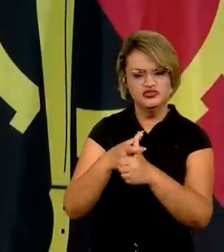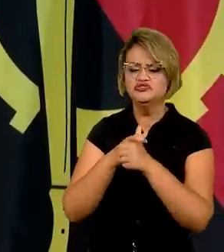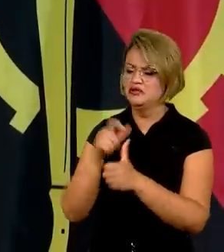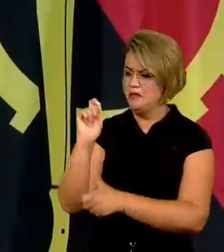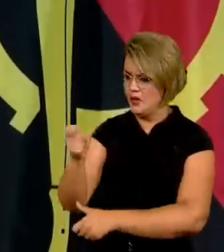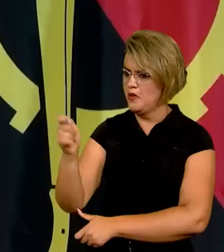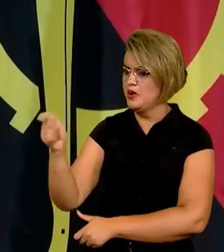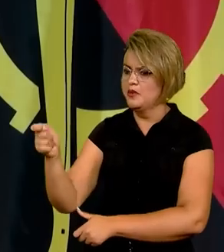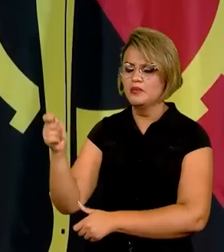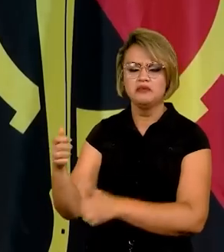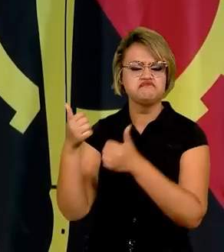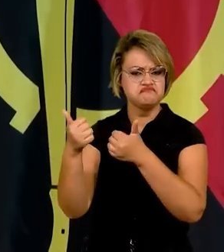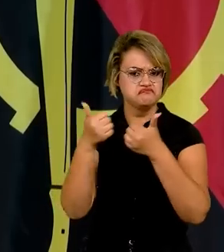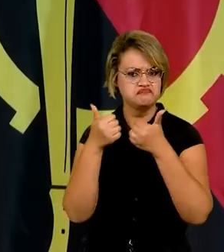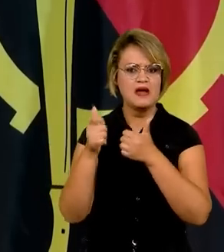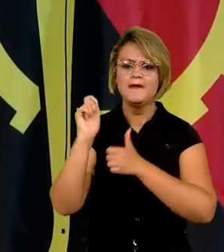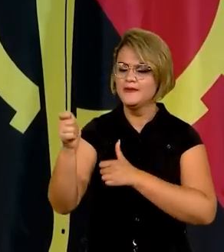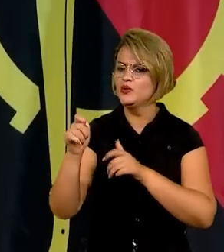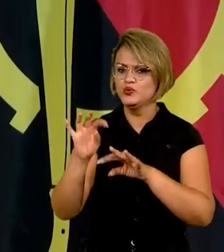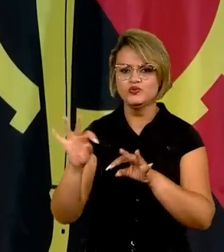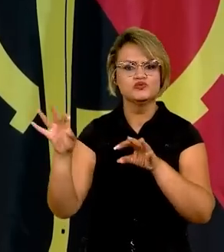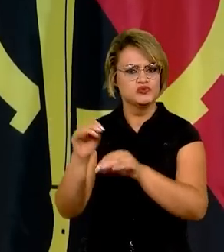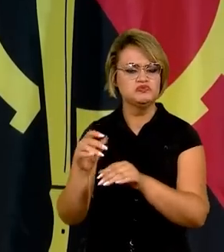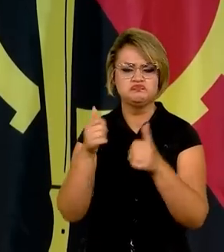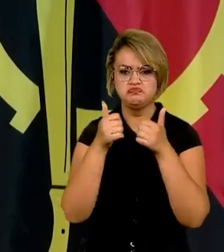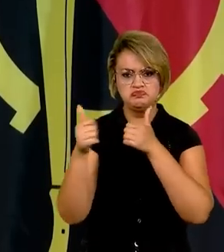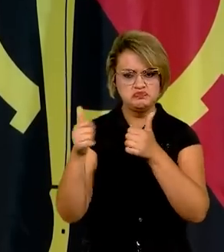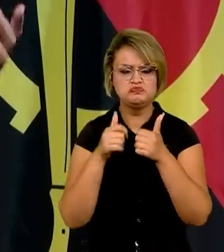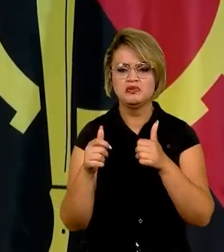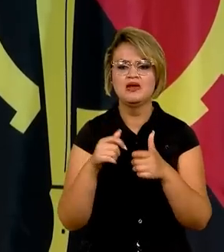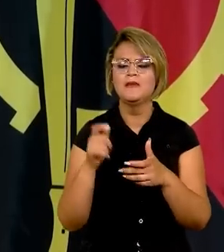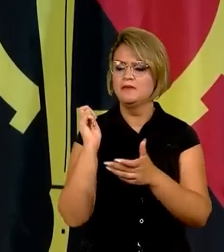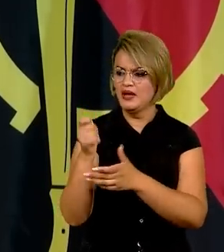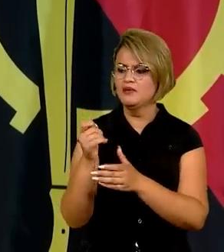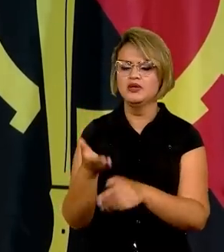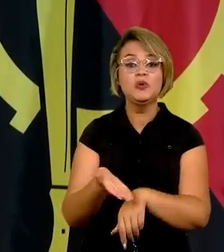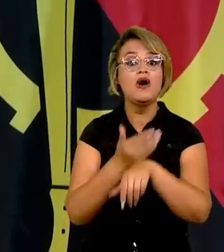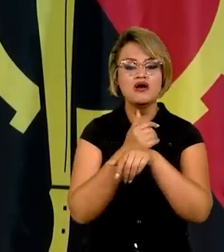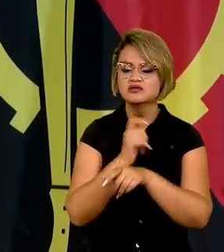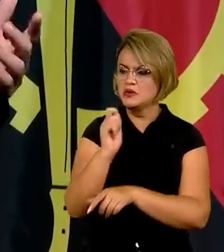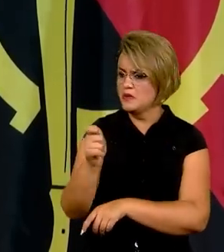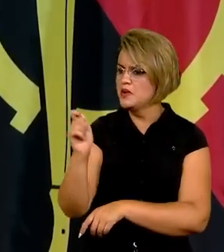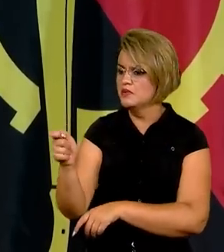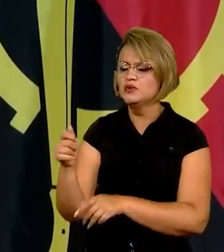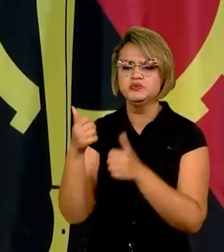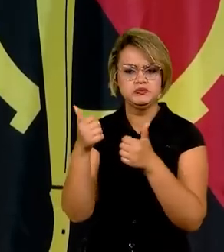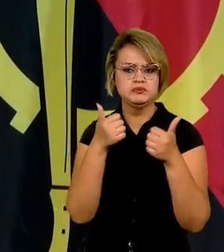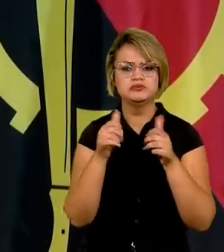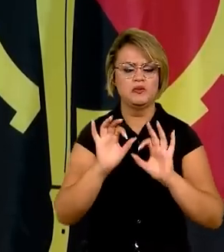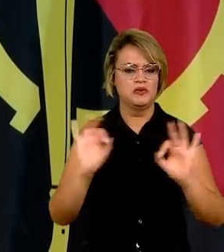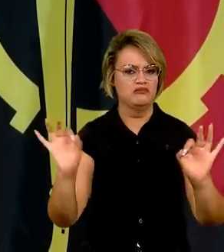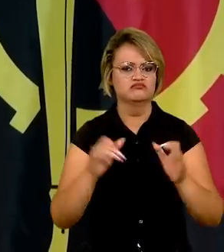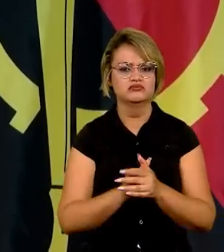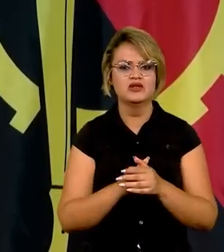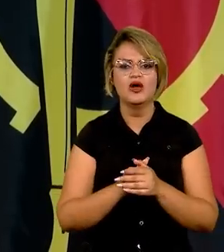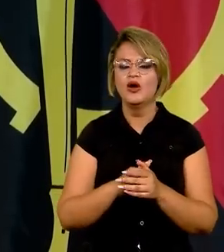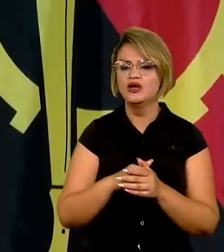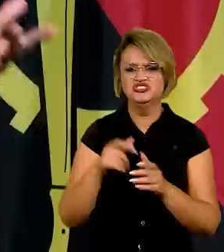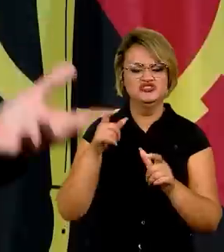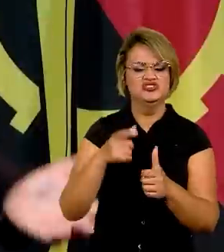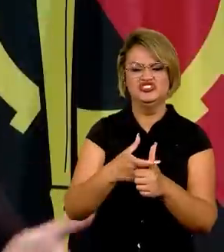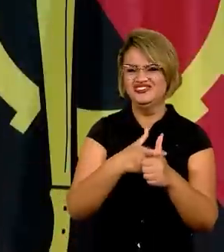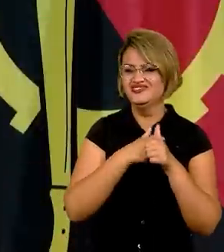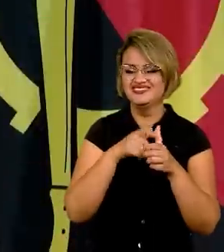antecipadamente, é bom que se diga presidente, eles anteciparam os pagamentos, ou seja, um país que tem uma plena liquidez com o Brasil e nessa